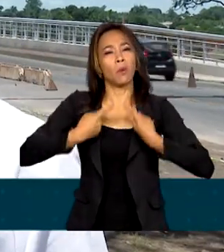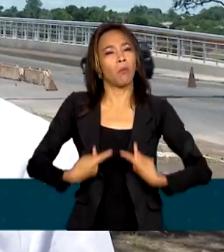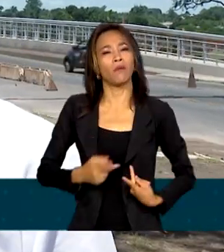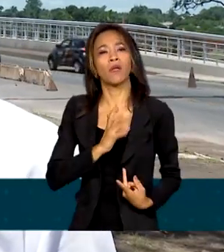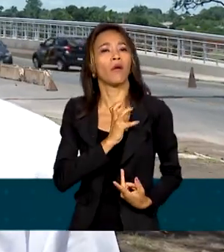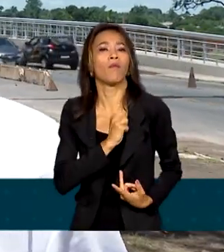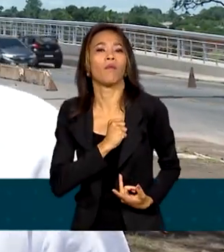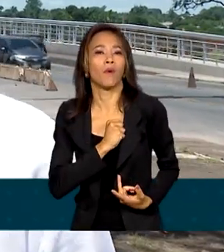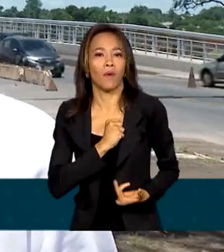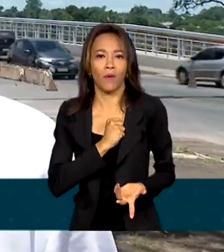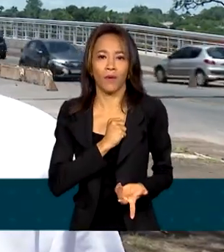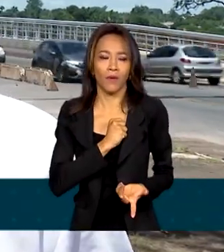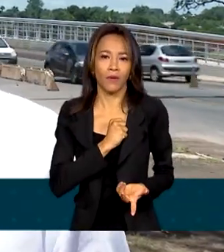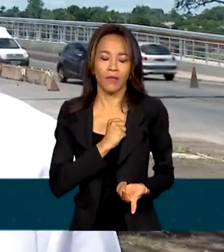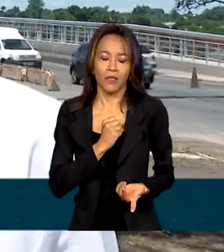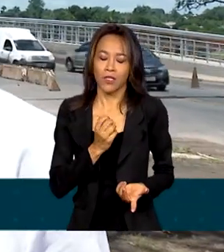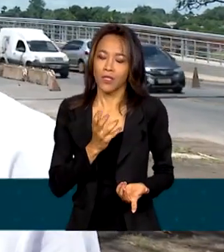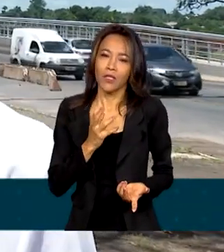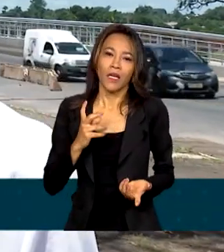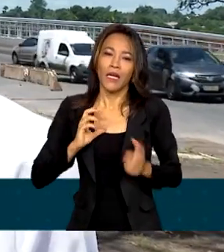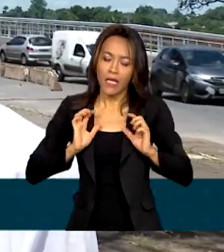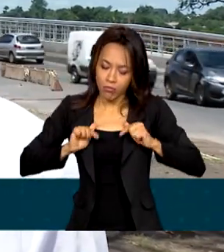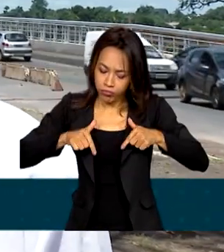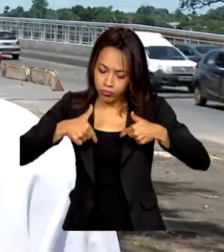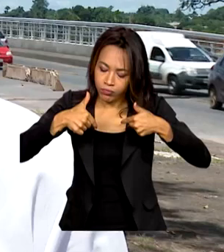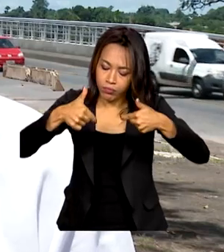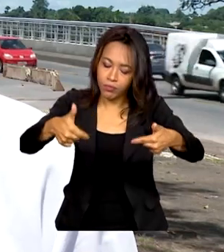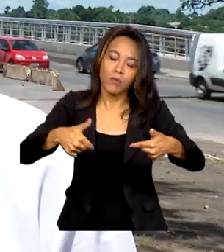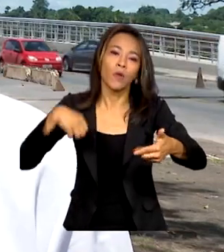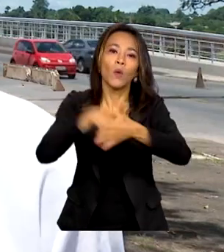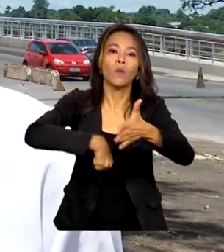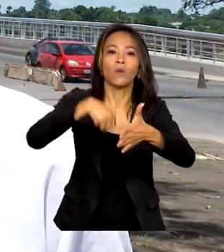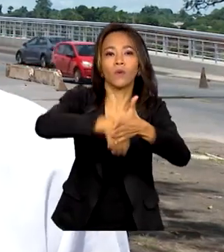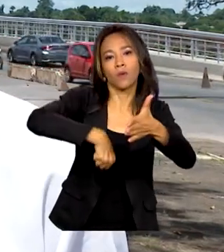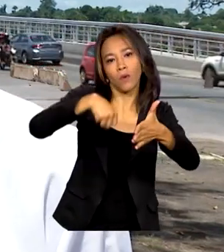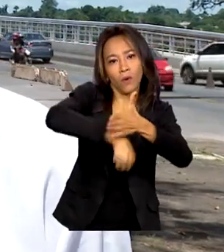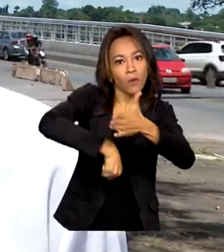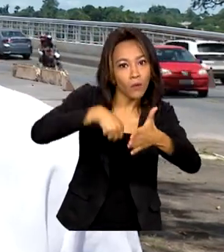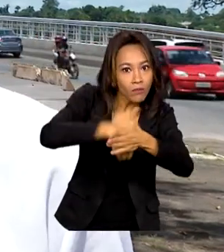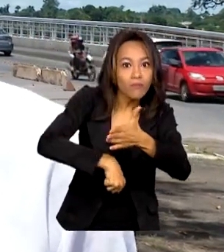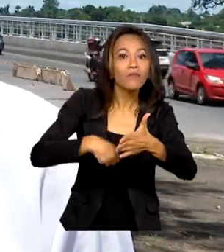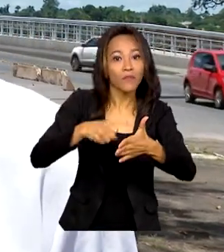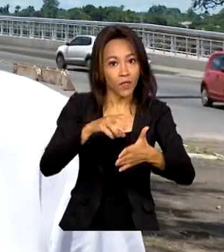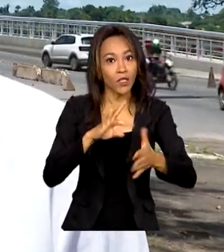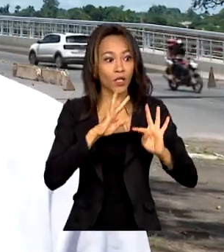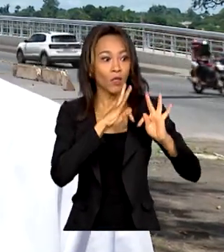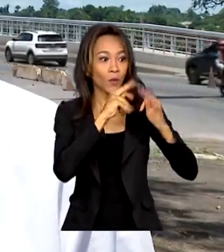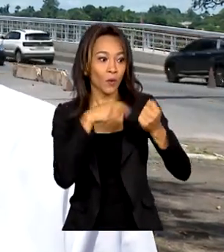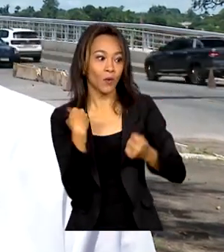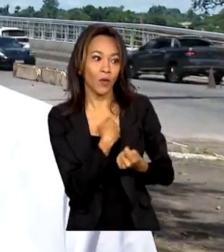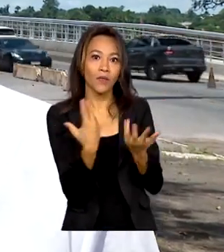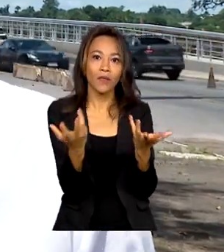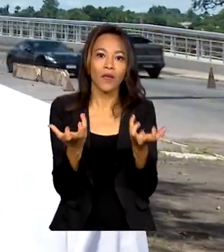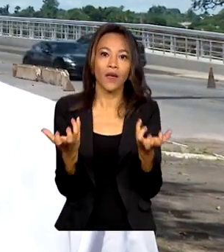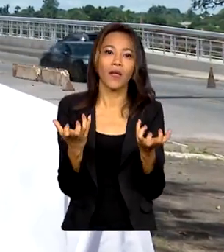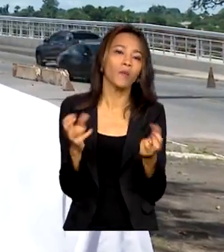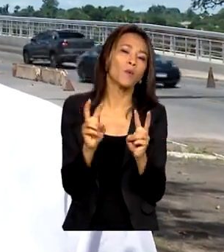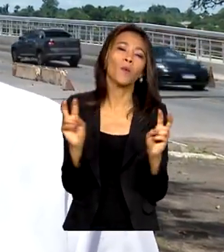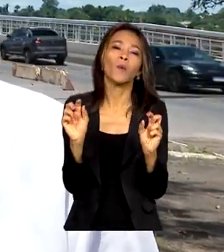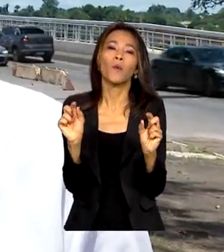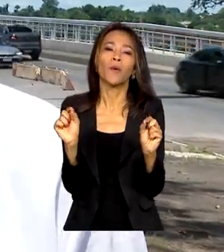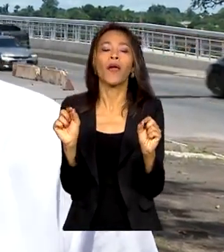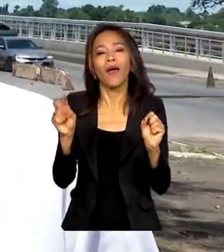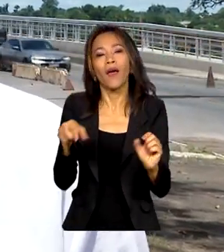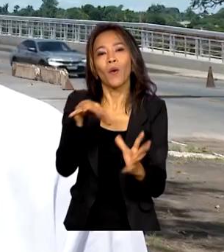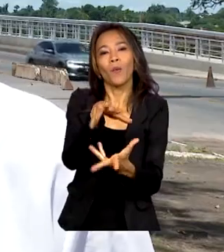demais, né, de tamanho amor, ele dedicou a sua vida a uma causa, que é a causa que eu acho que todos nós, no fundo, queremos, que é um mundo melhor,